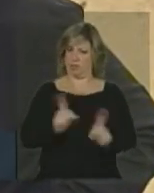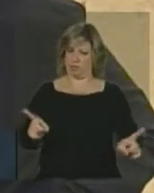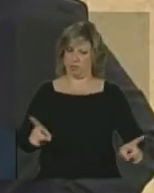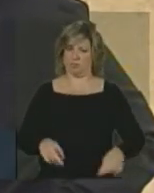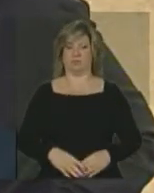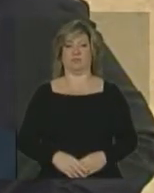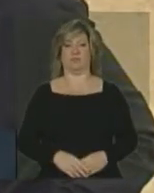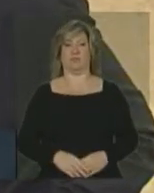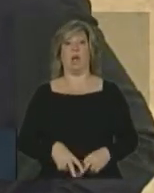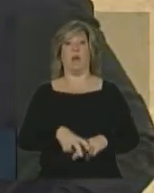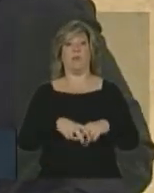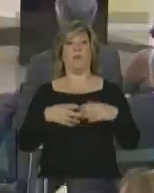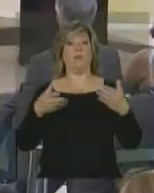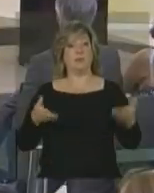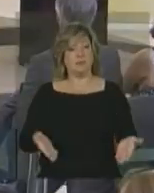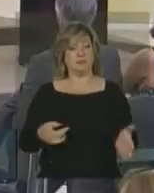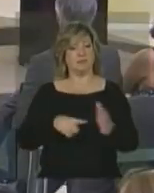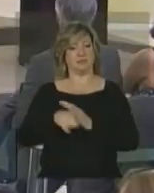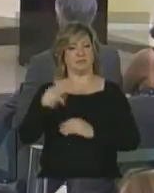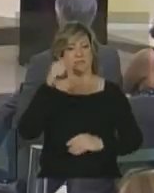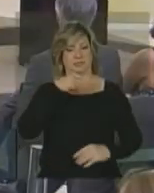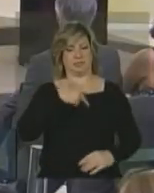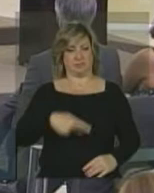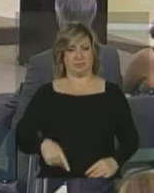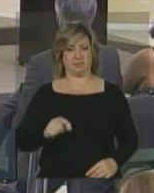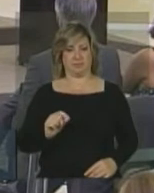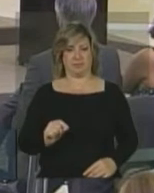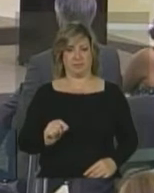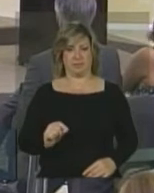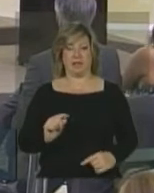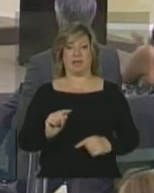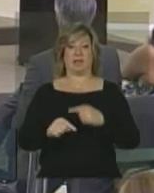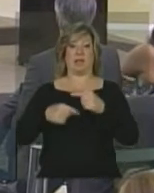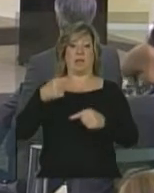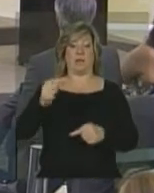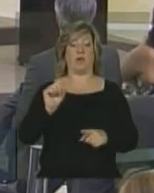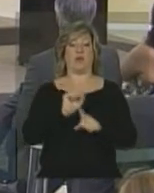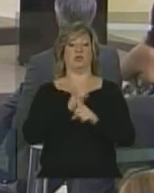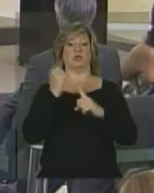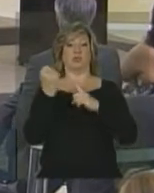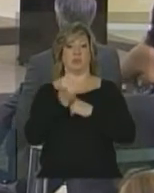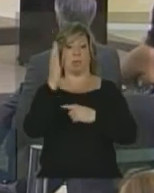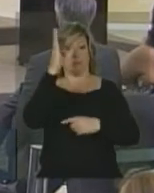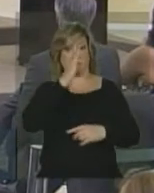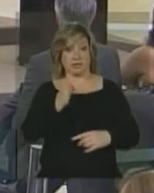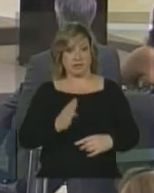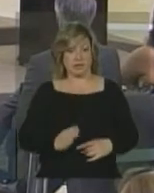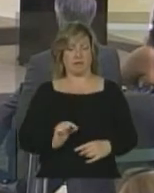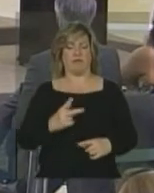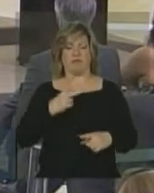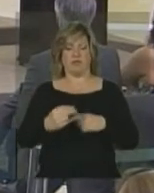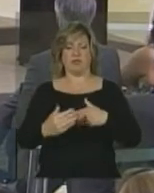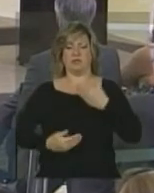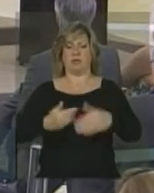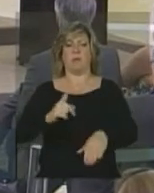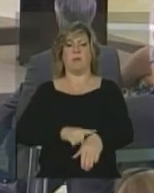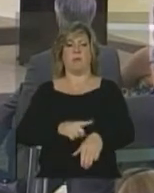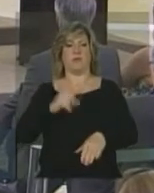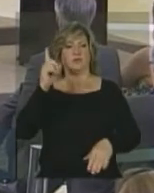E é por isso, Sra. Presidenta, depois que a sociedade brasileira superou momentos difíceis,